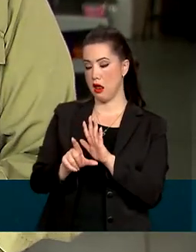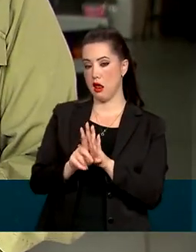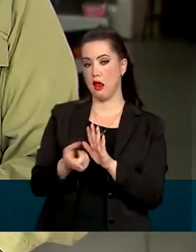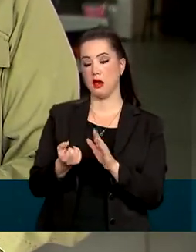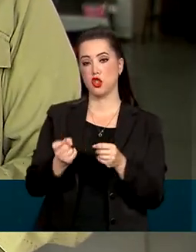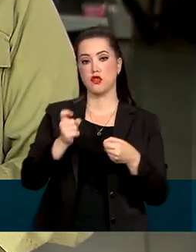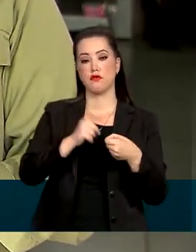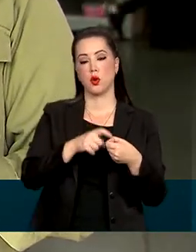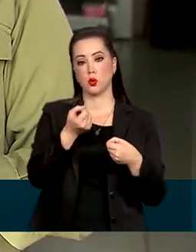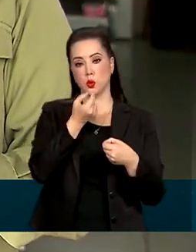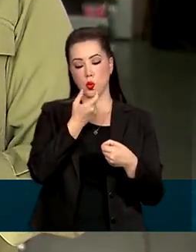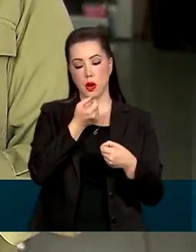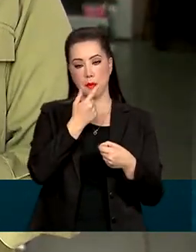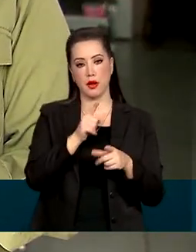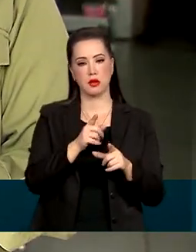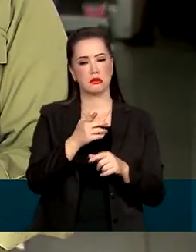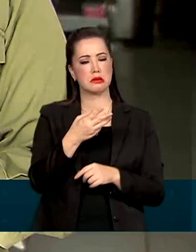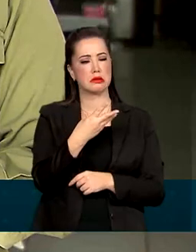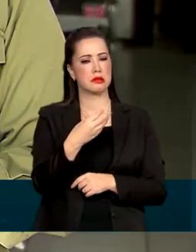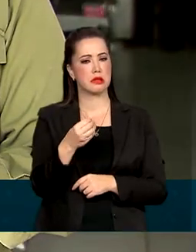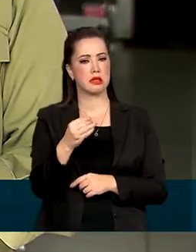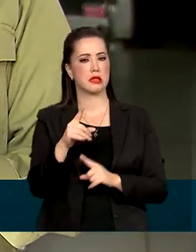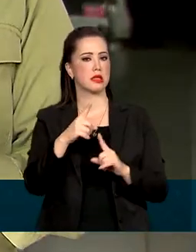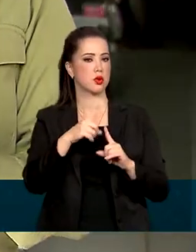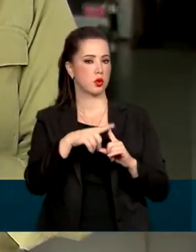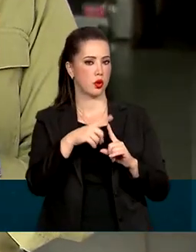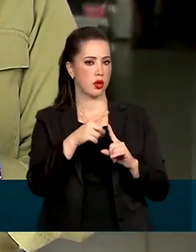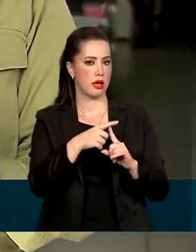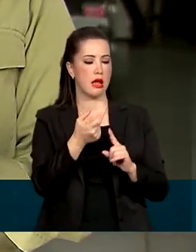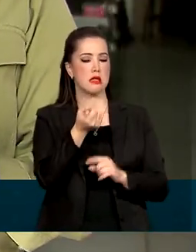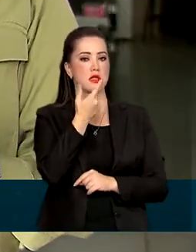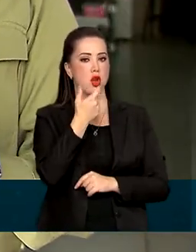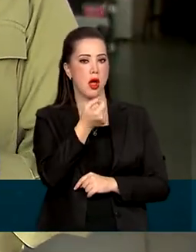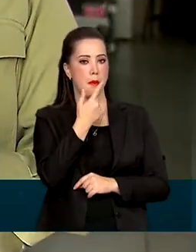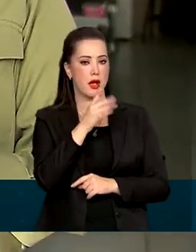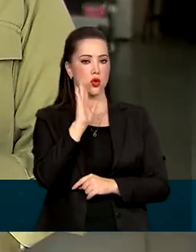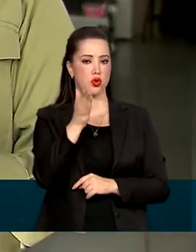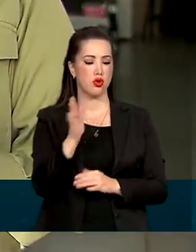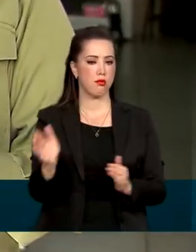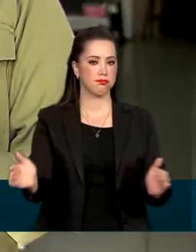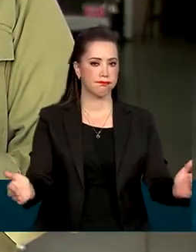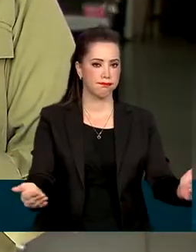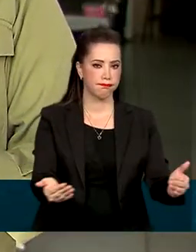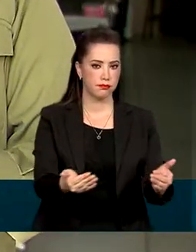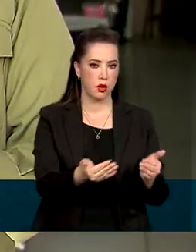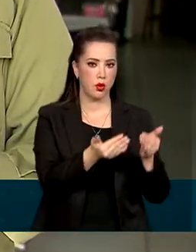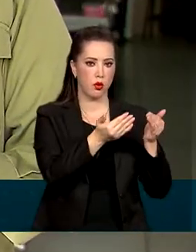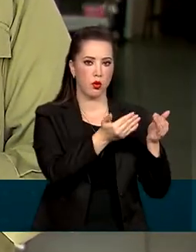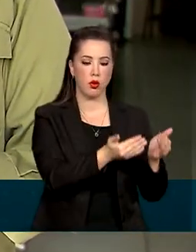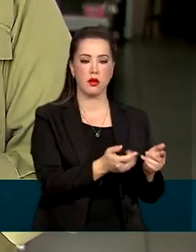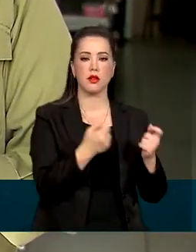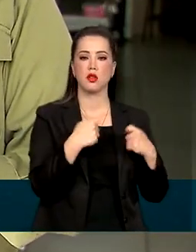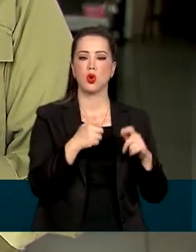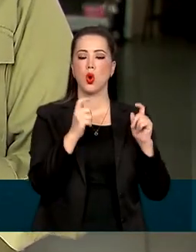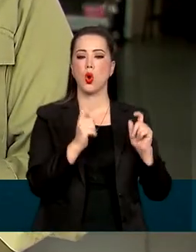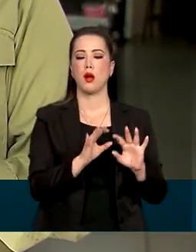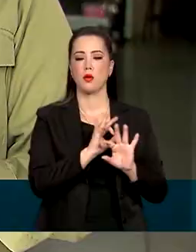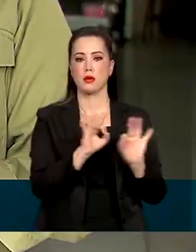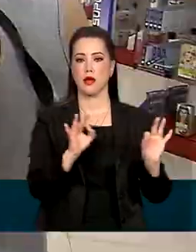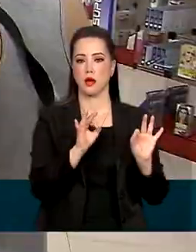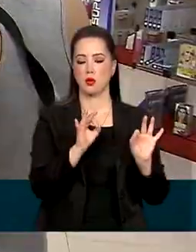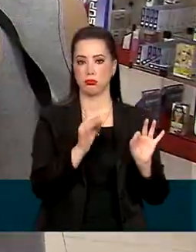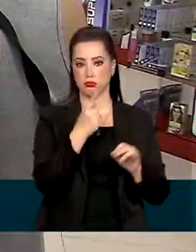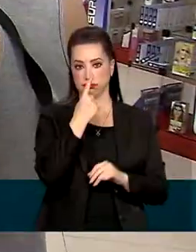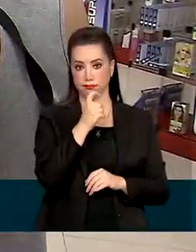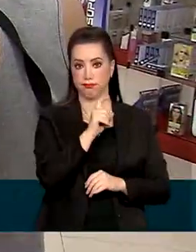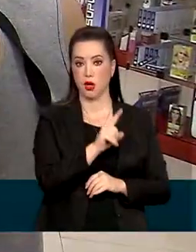implantada no Brasil, 300 toneladas de medicamentos já foram coletadas e tiveram a destinação correta.